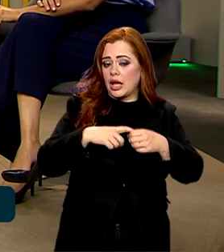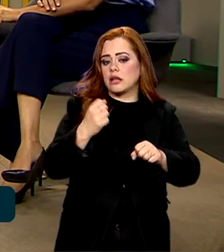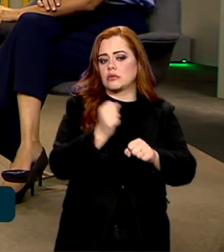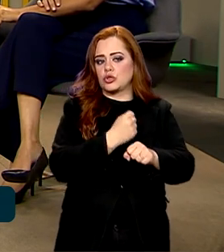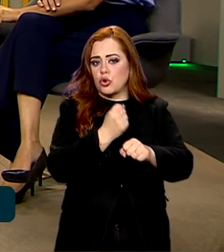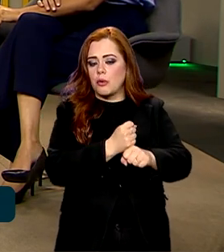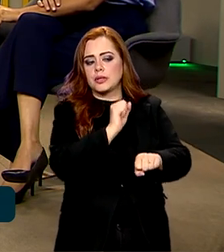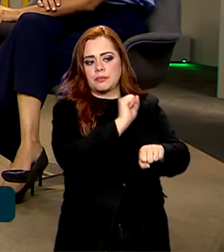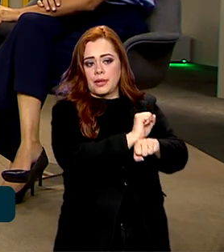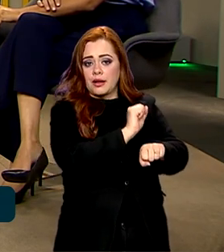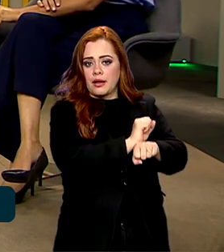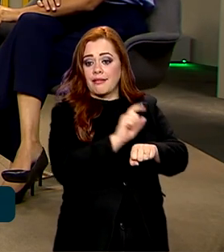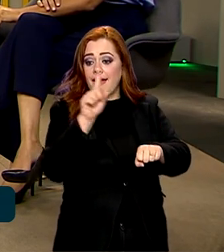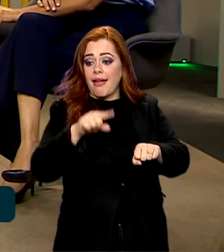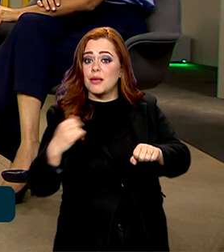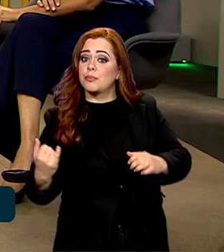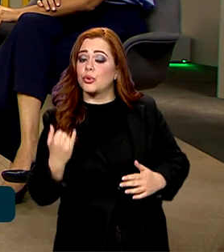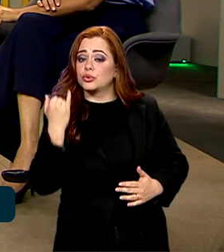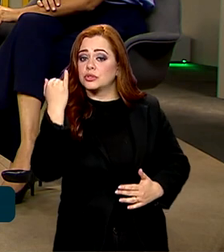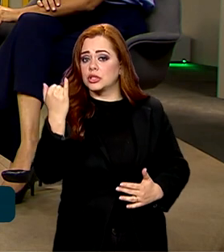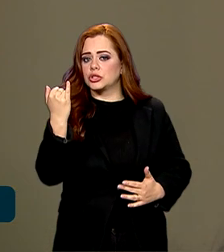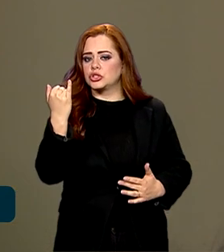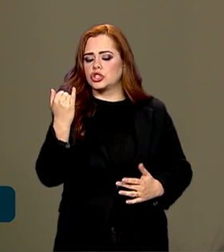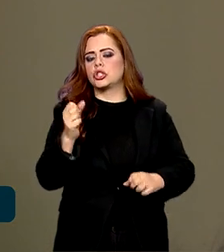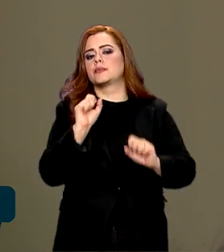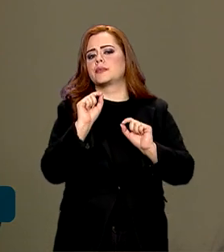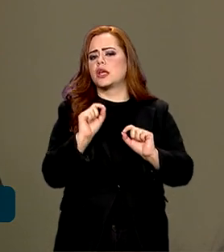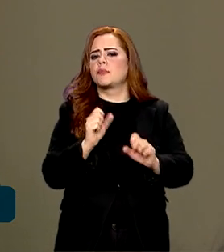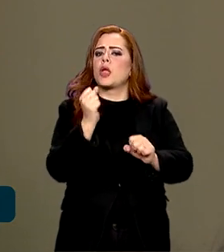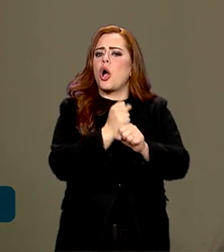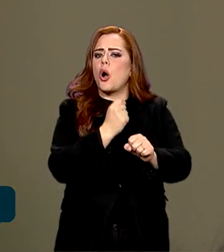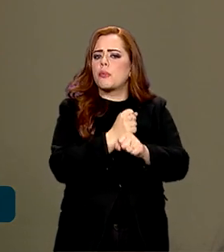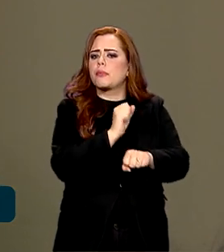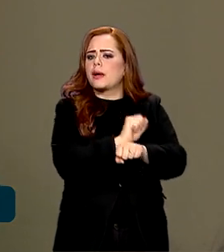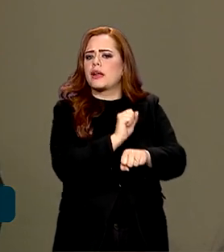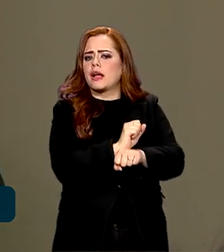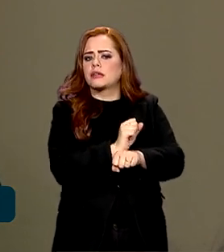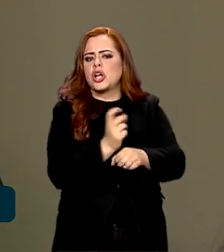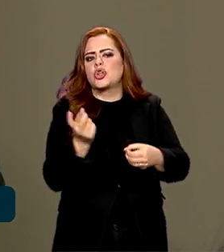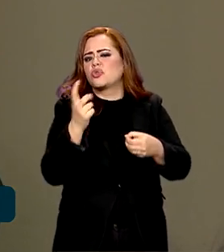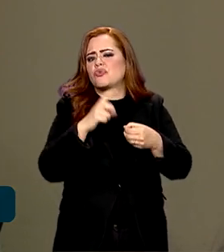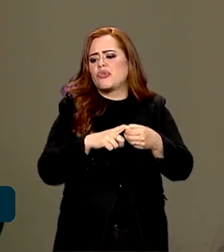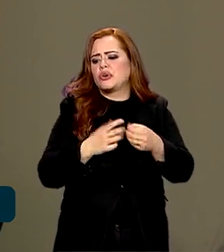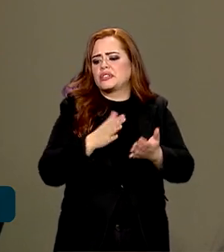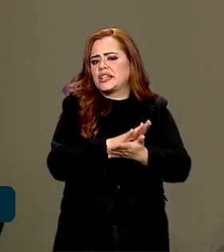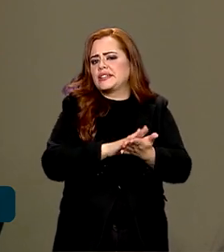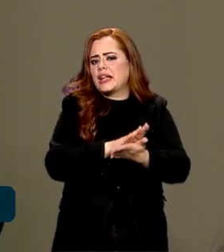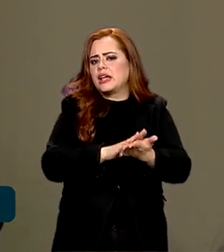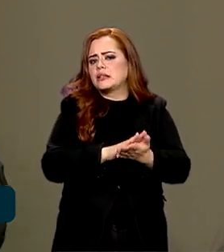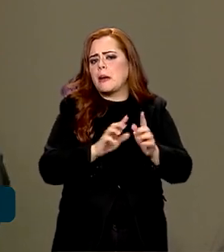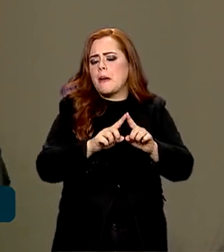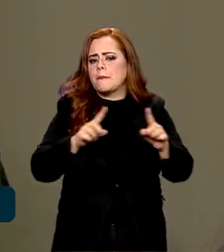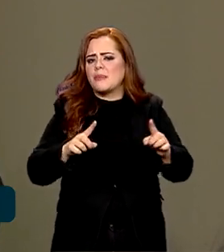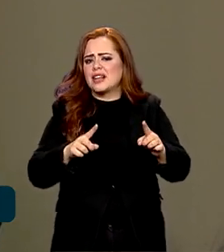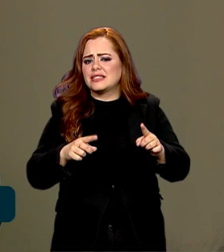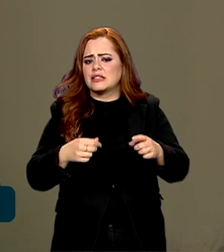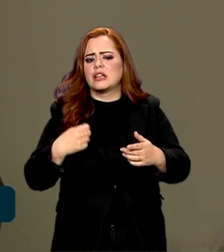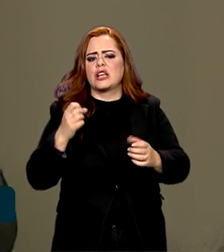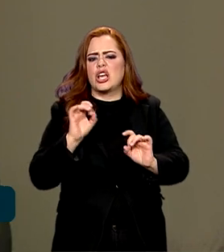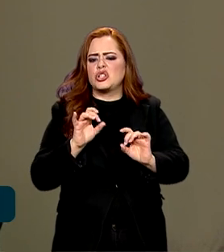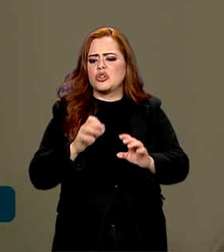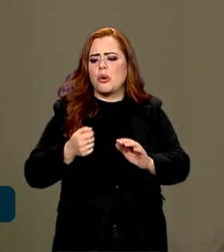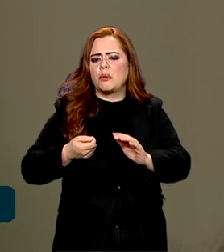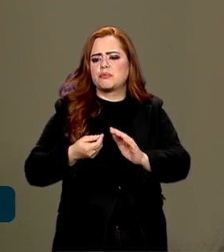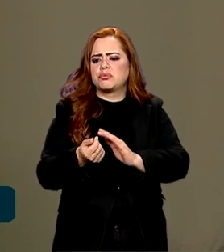paradas, é importantíssimo, porque a obra parada, além de não dar retorno, vai gastar dinheiro para acompanhar. Então é mais recursos